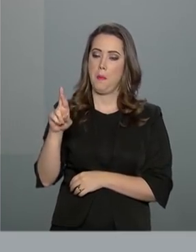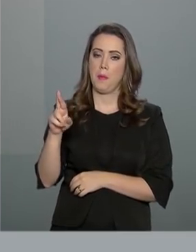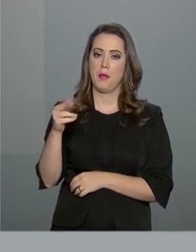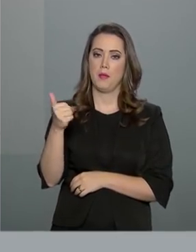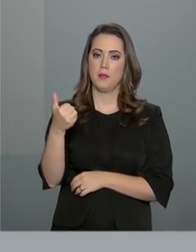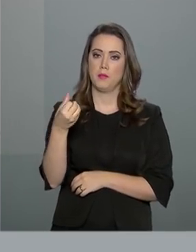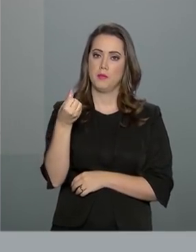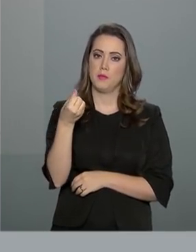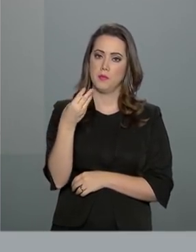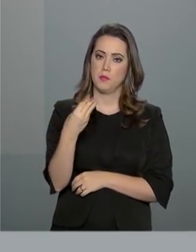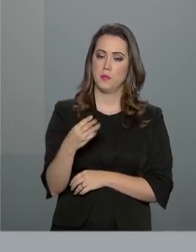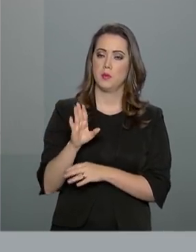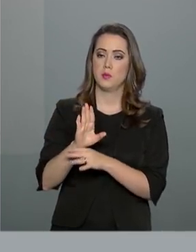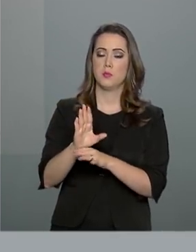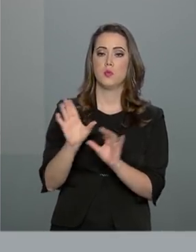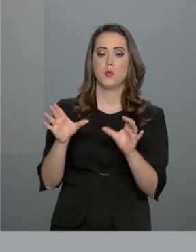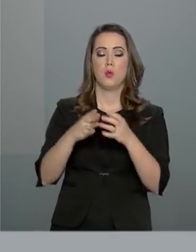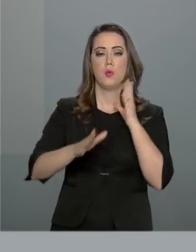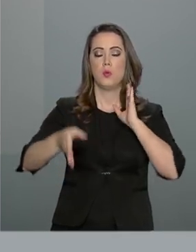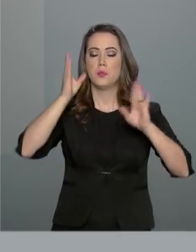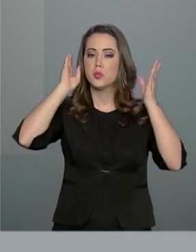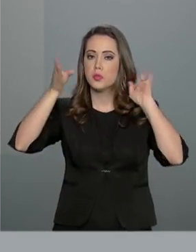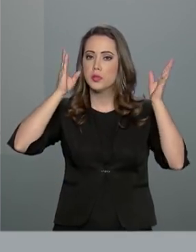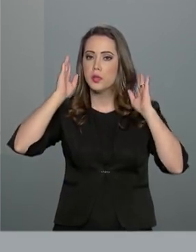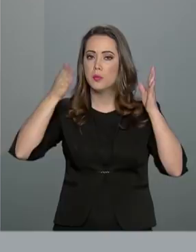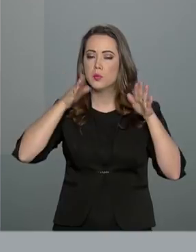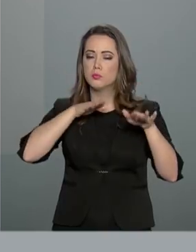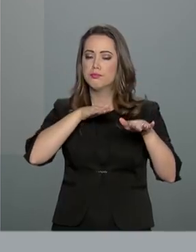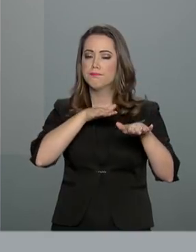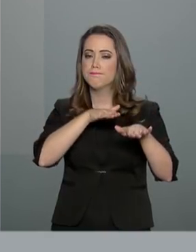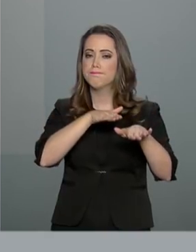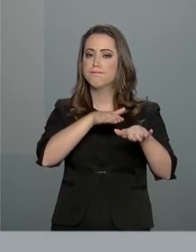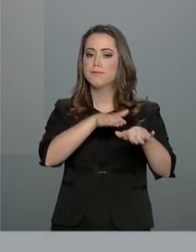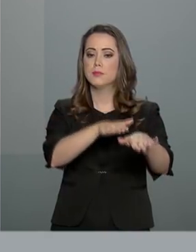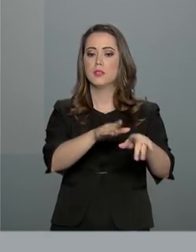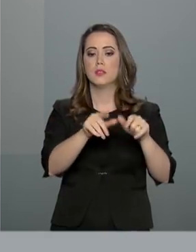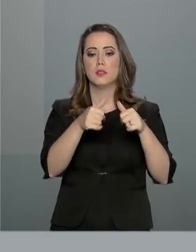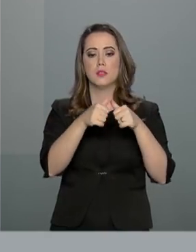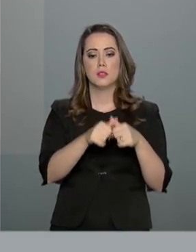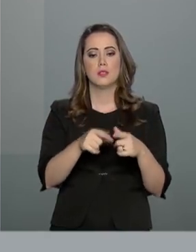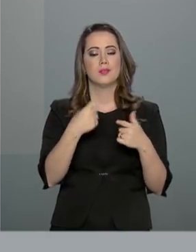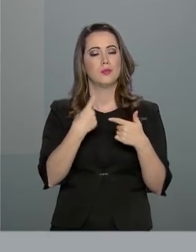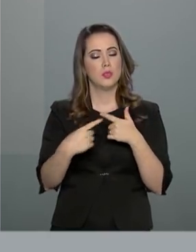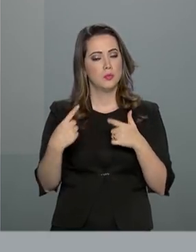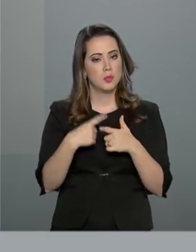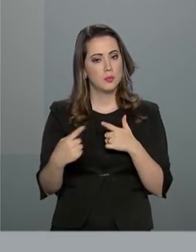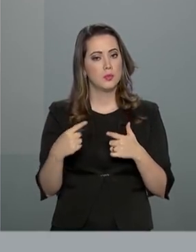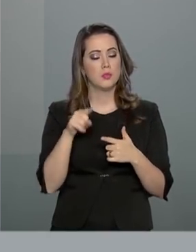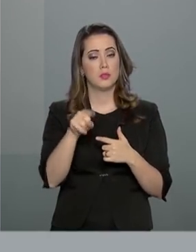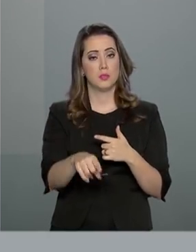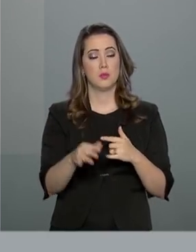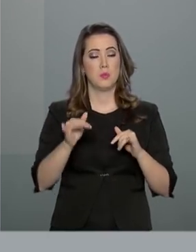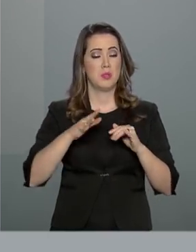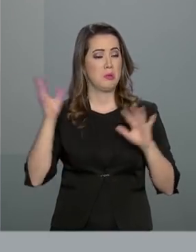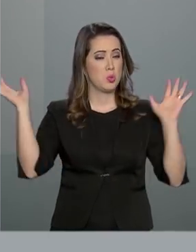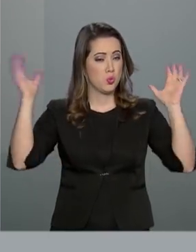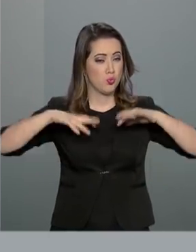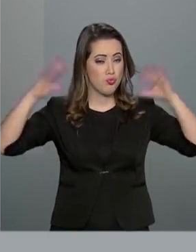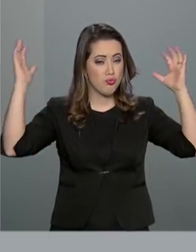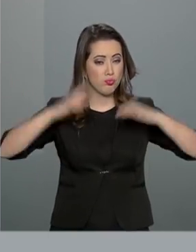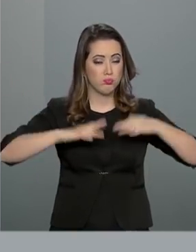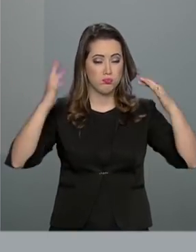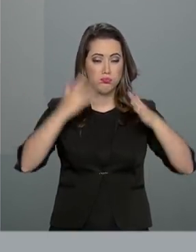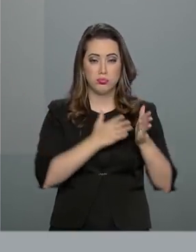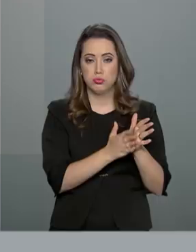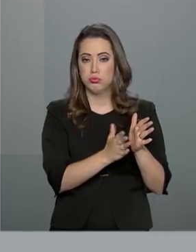auxiliar os caminhoneiros que trafegavam por esta estrada, que foi bastante afetada pelas fortes chuvas